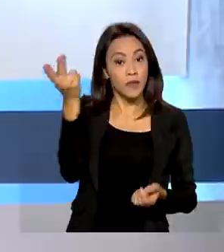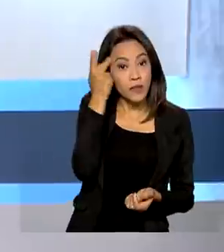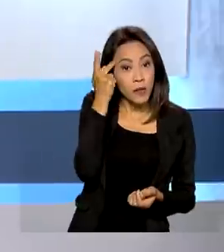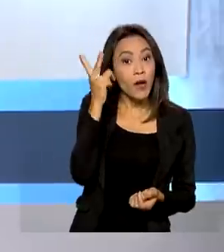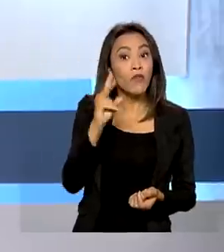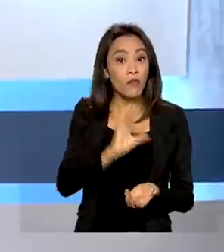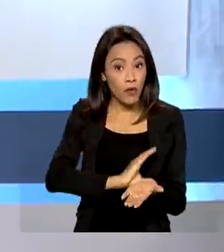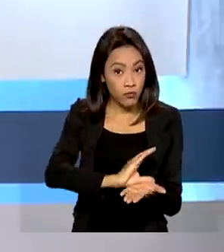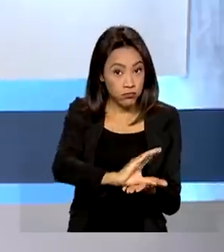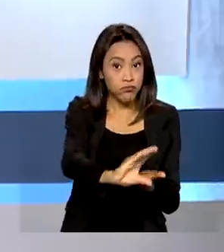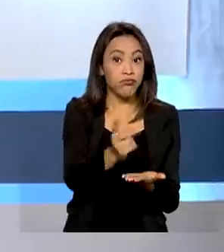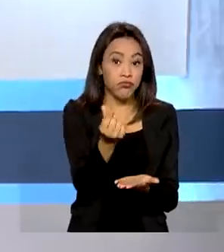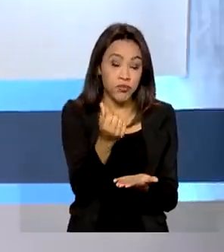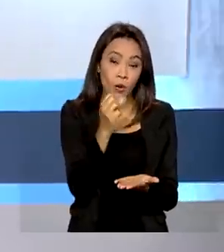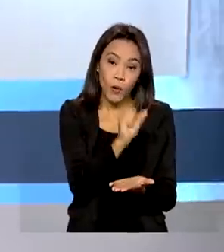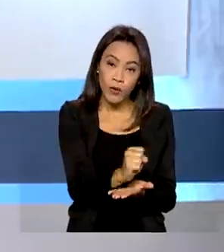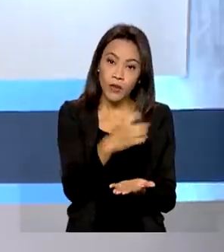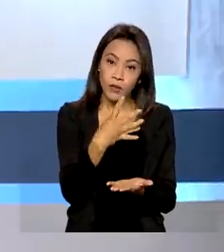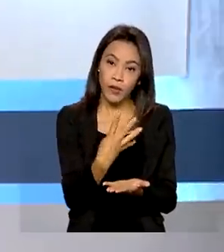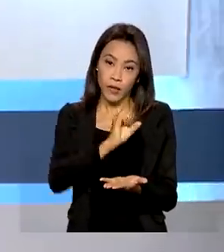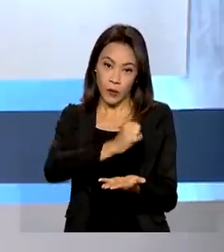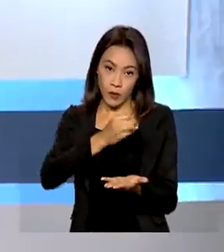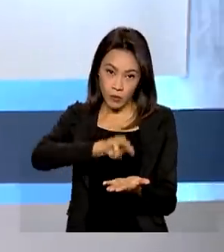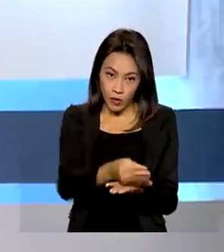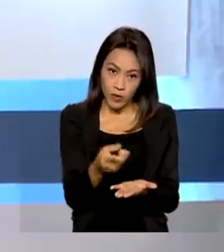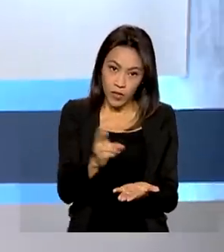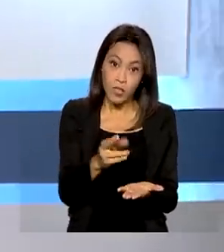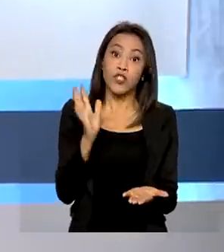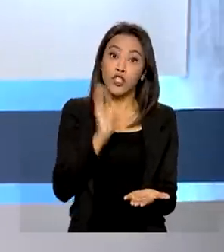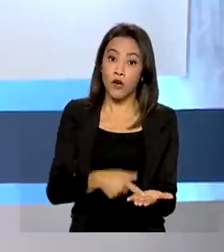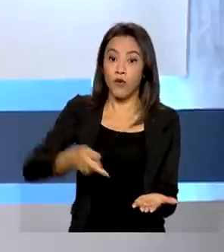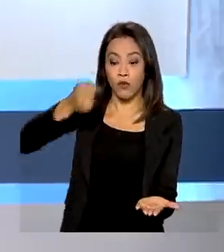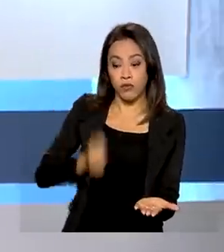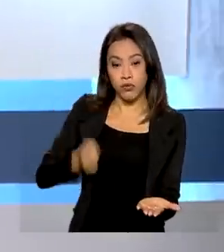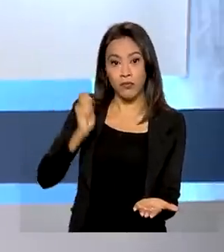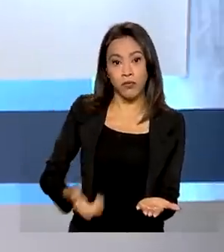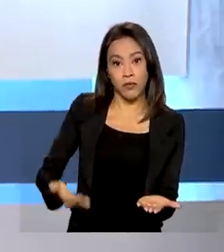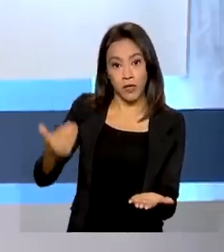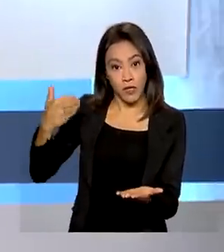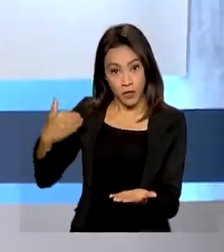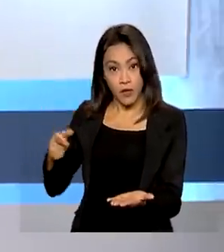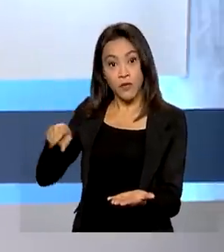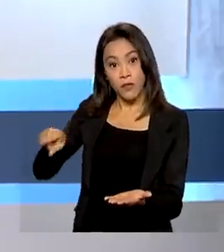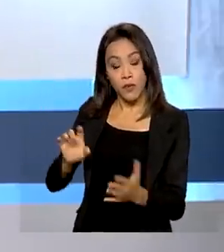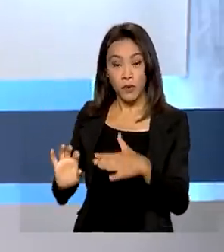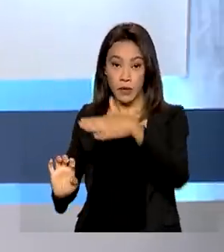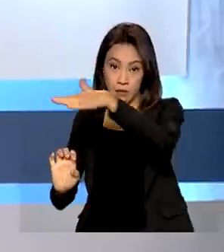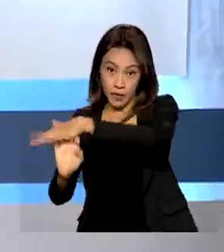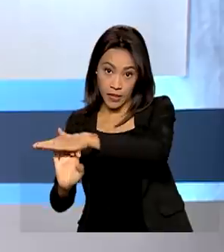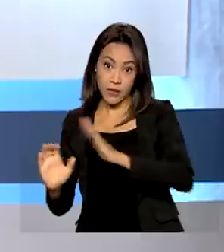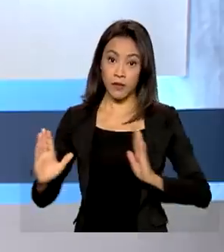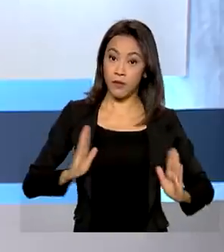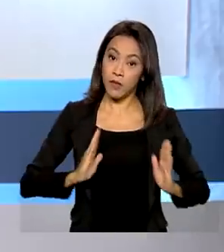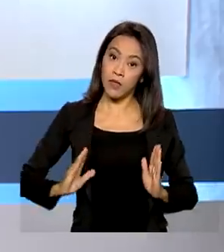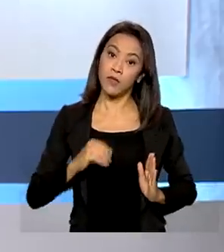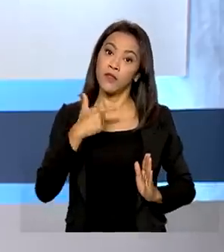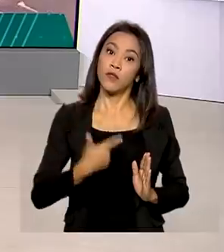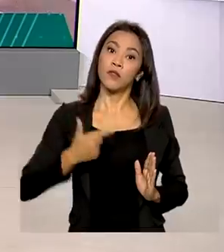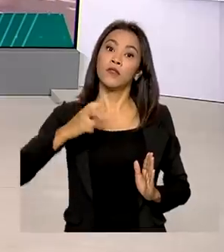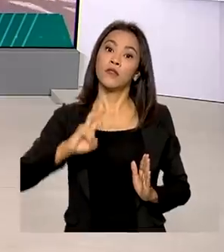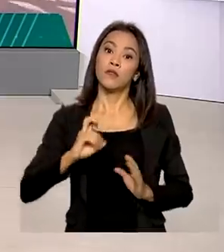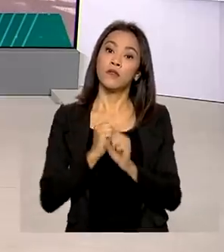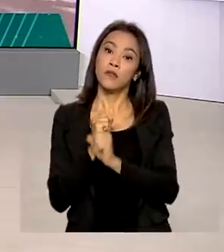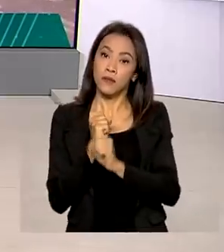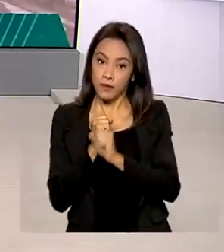milhões de reais em investimentos. Eles foram arrematados por grupos privados por um período de até 25 anos.